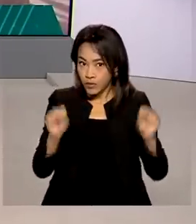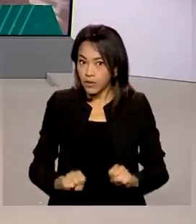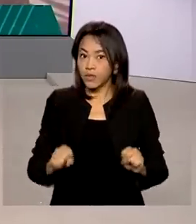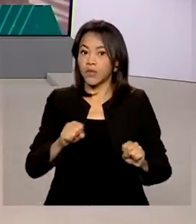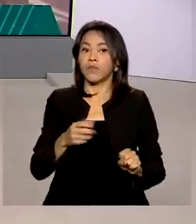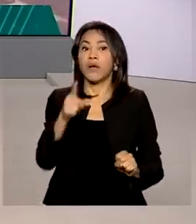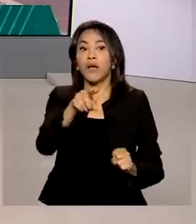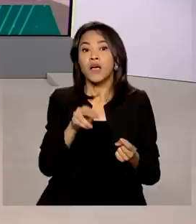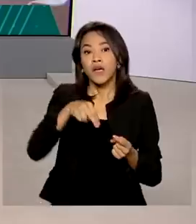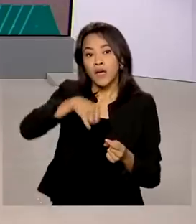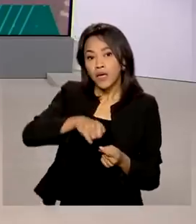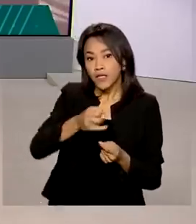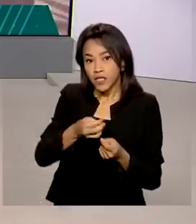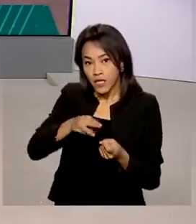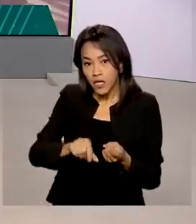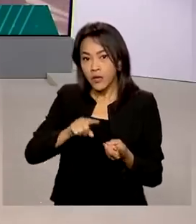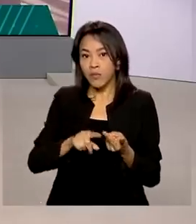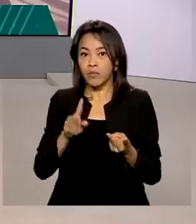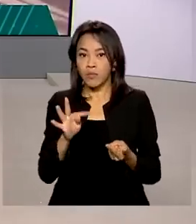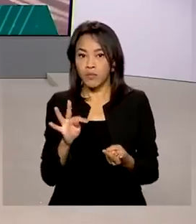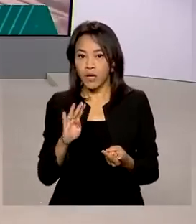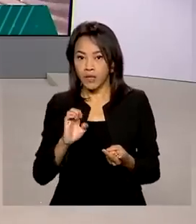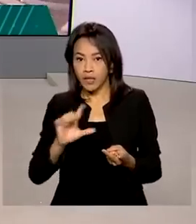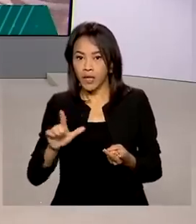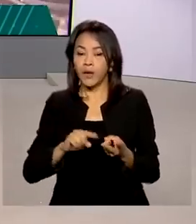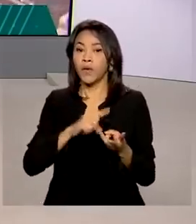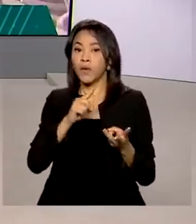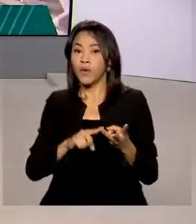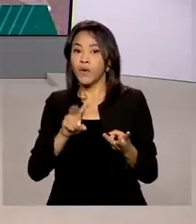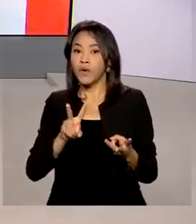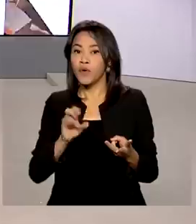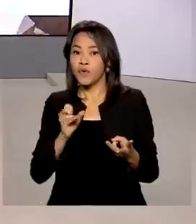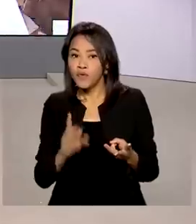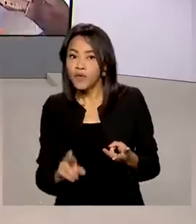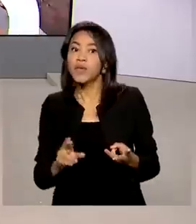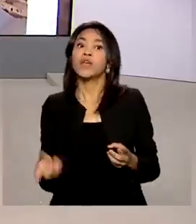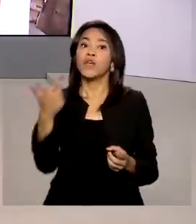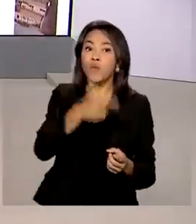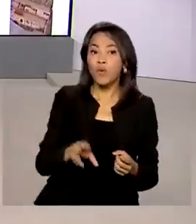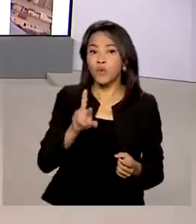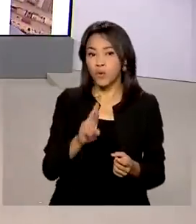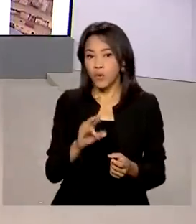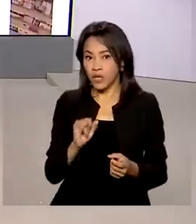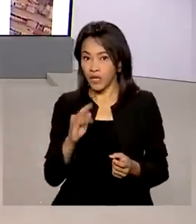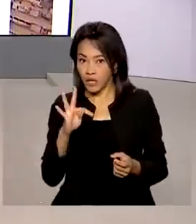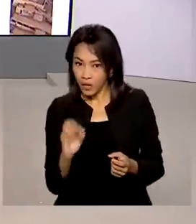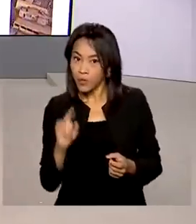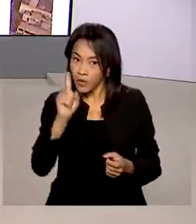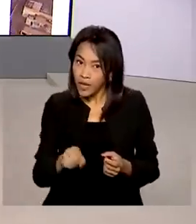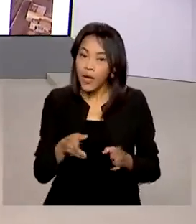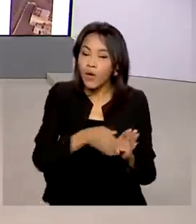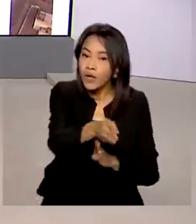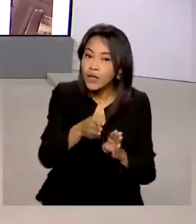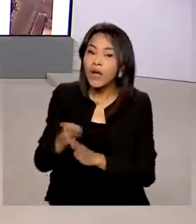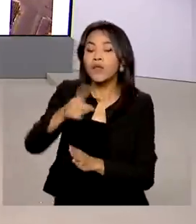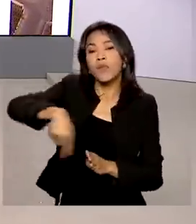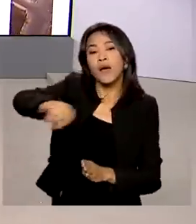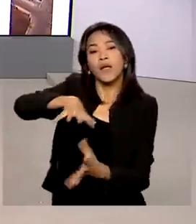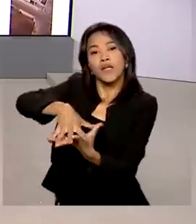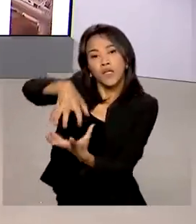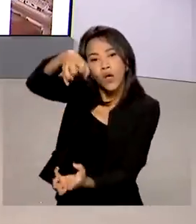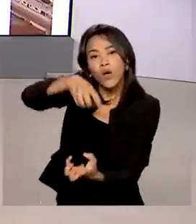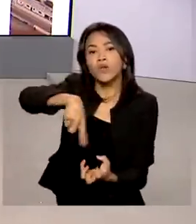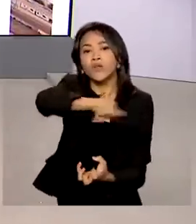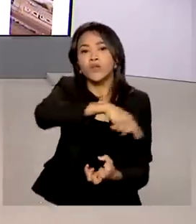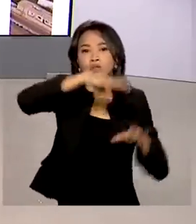nirmatrelvir e ritonavir e é indicado para pacientes idosos ou adultos imunocomprometidos para